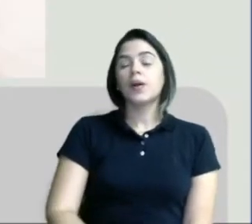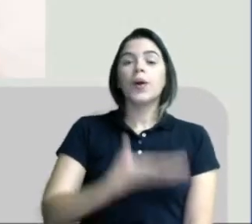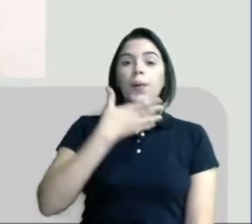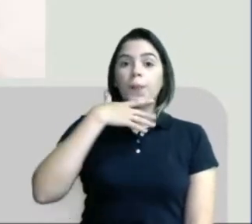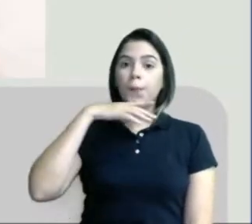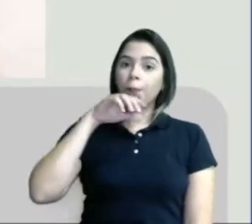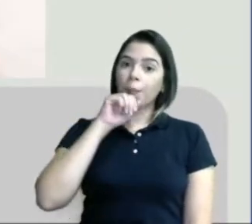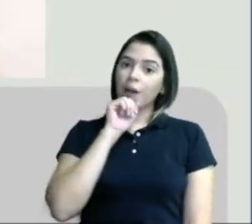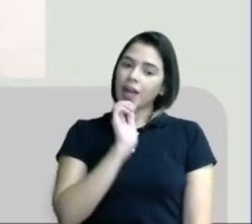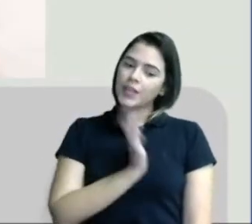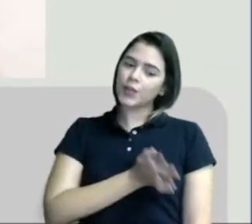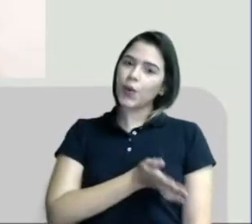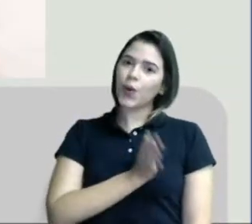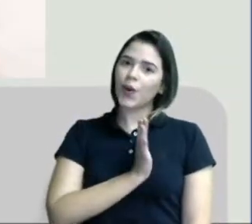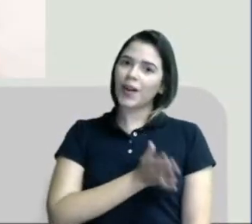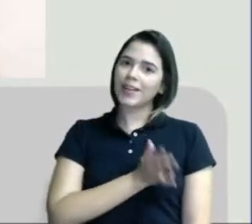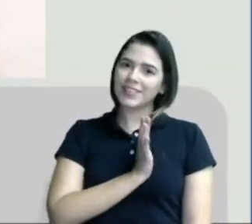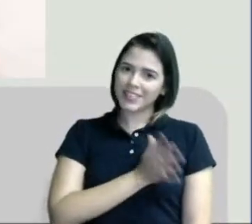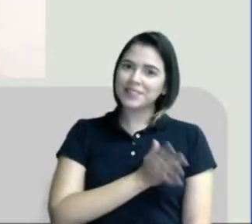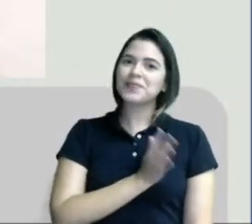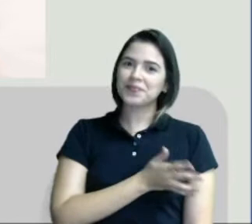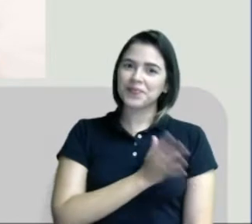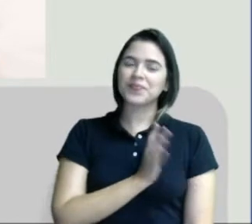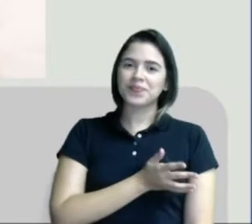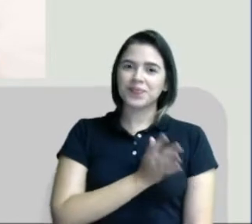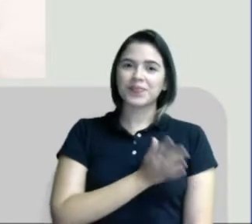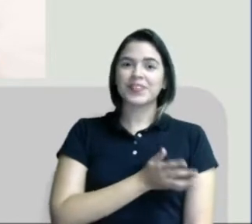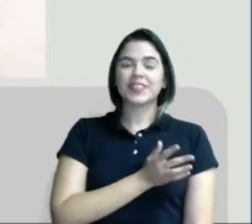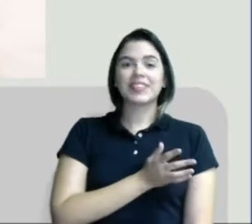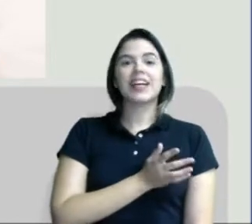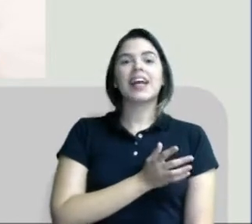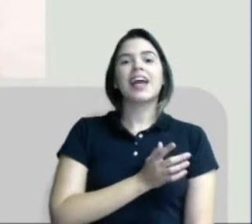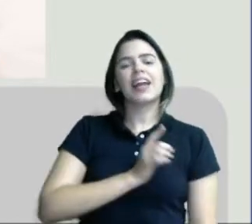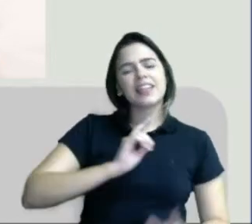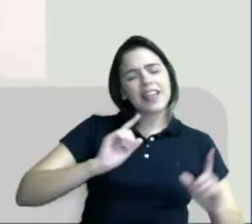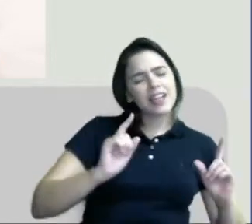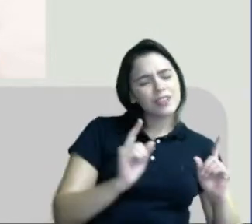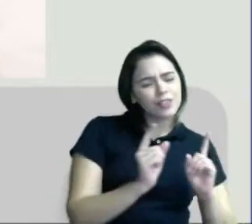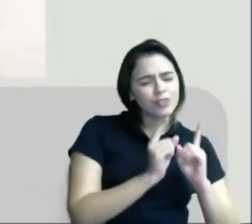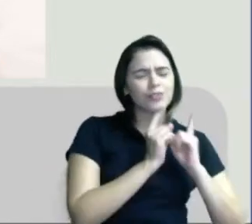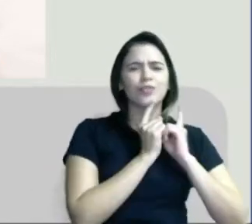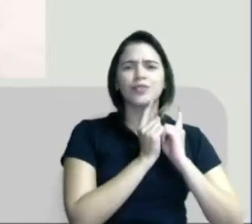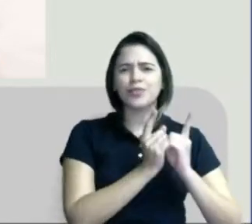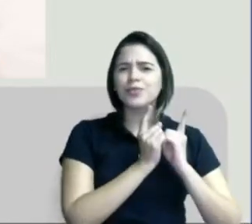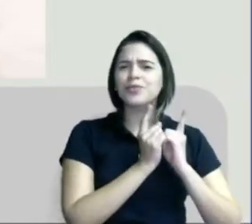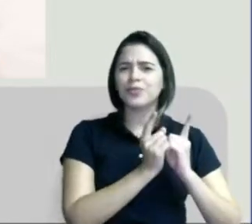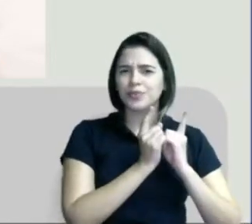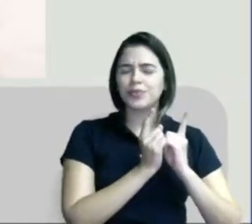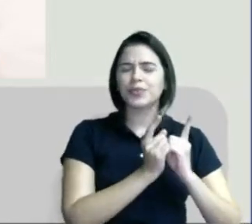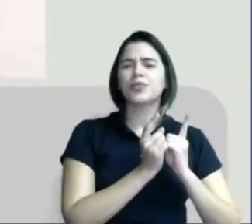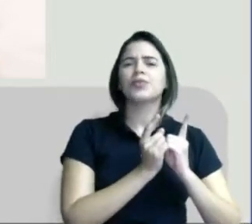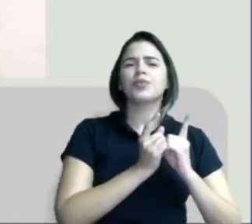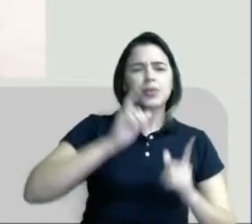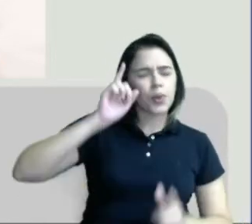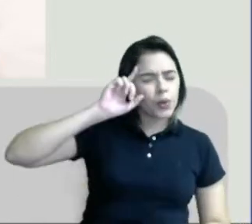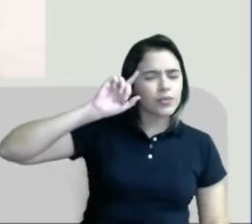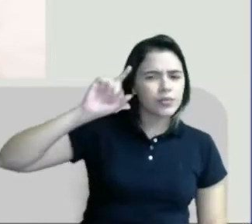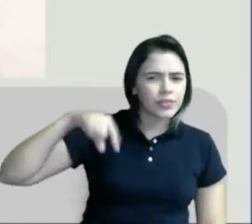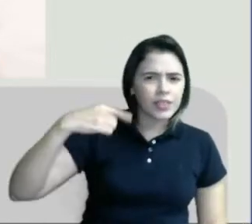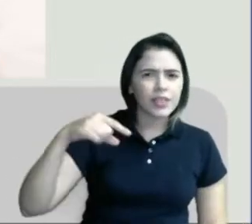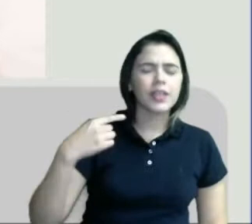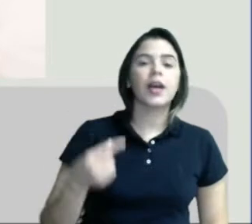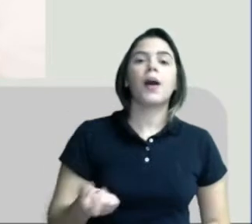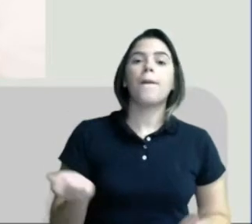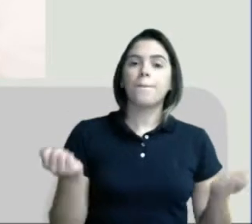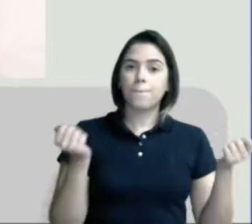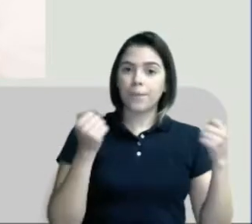O pai do coração é aquele que tá ali, ó, do nosso lado, né? No dia a dia. Pode